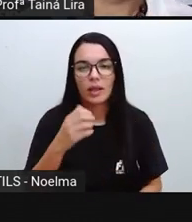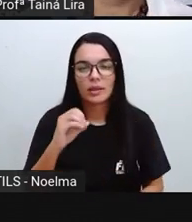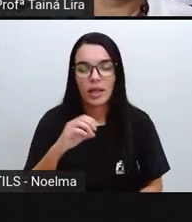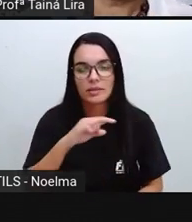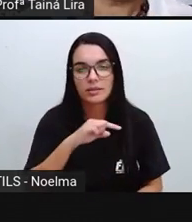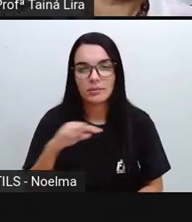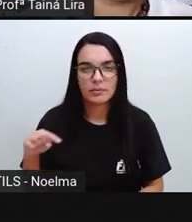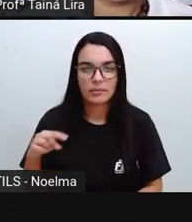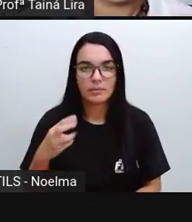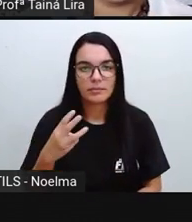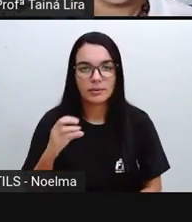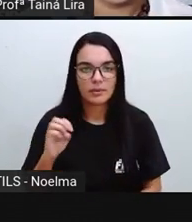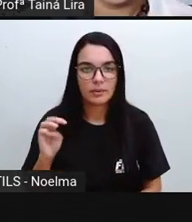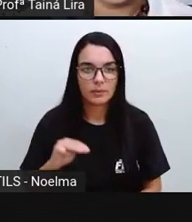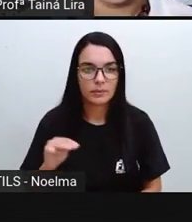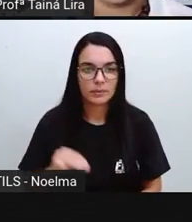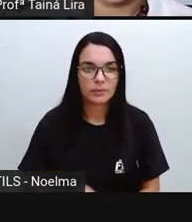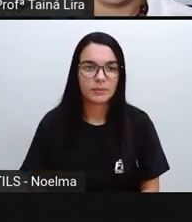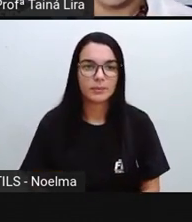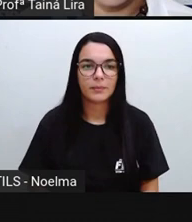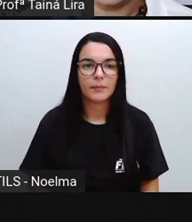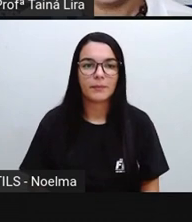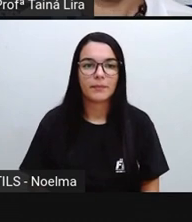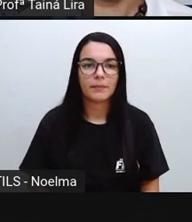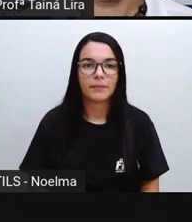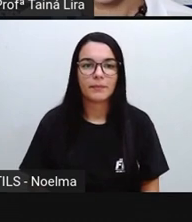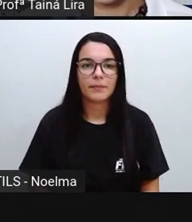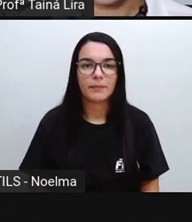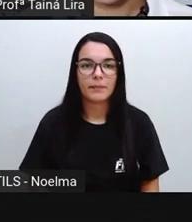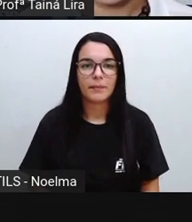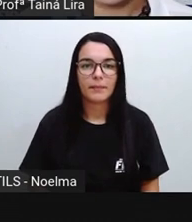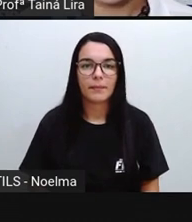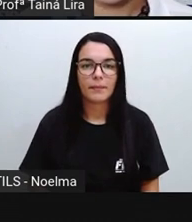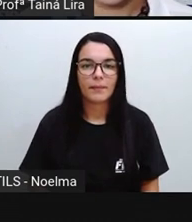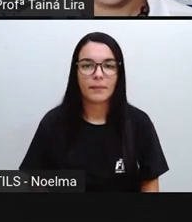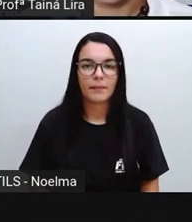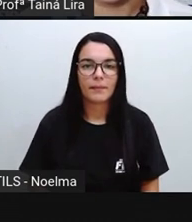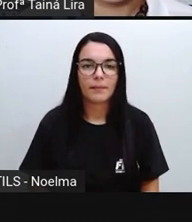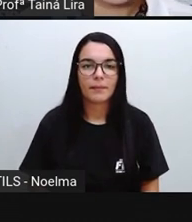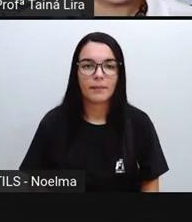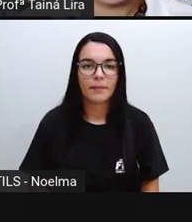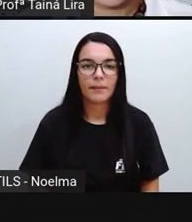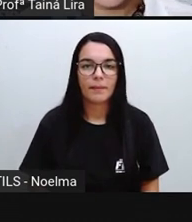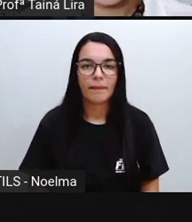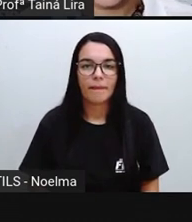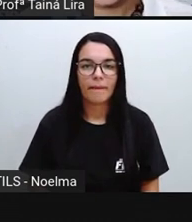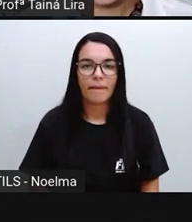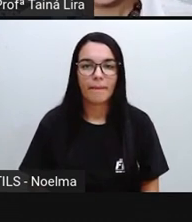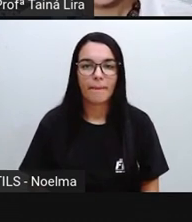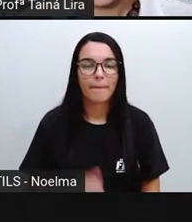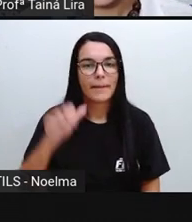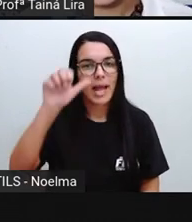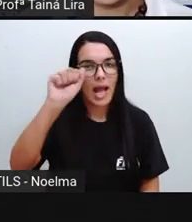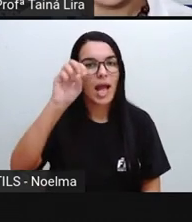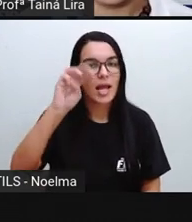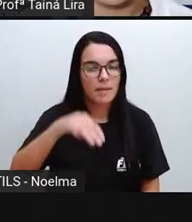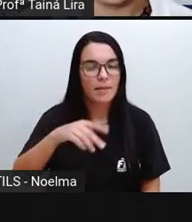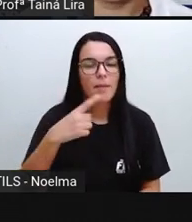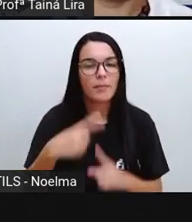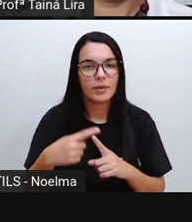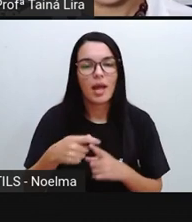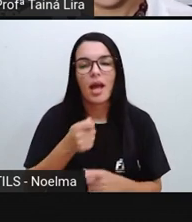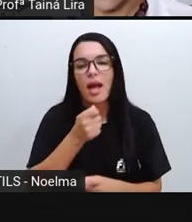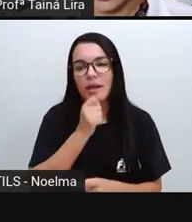horas e trinta minutos, tá bom? Então, como é que eu represento o Pró? Dez e trinta. AM,